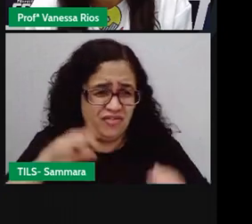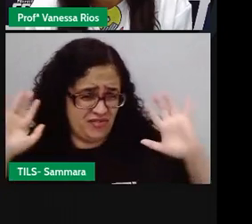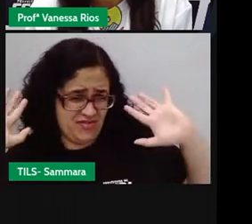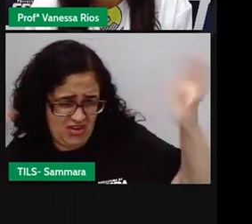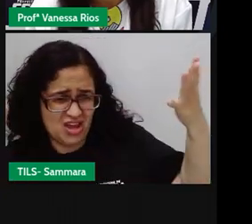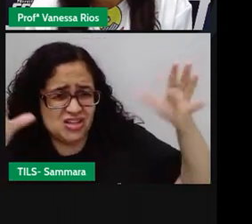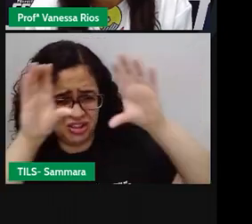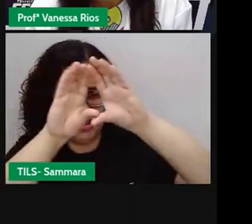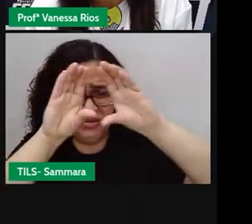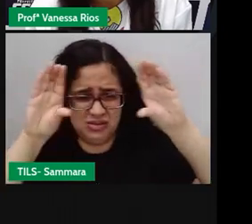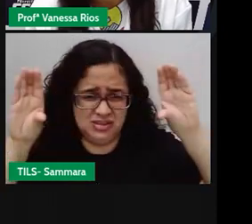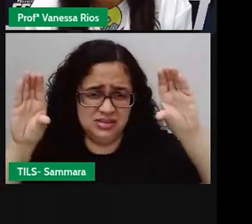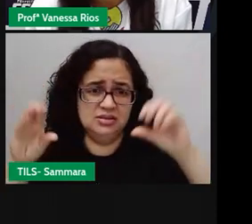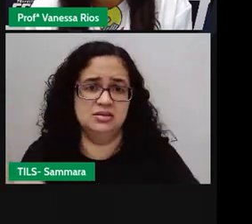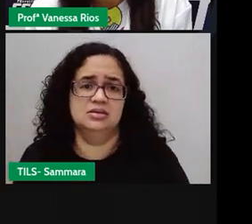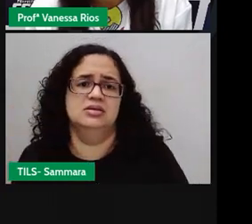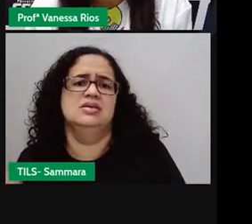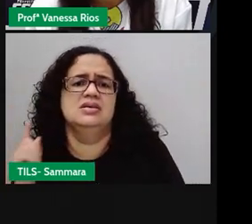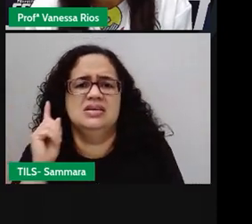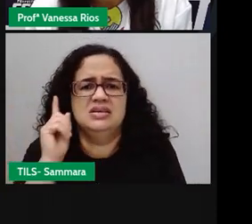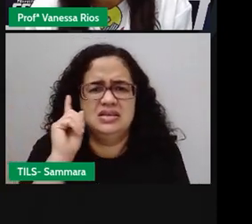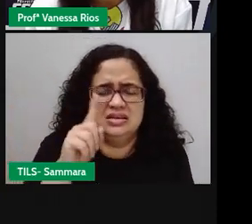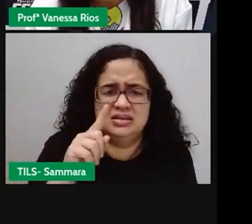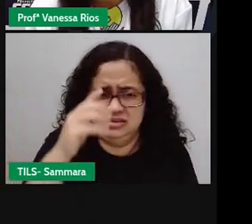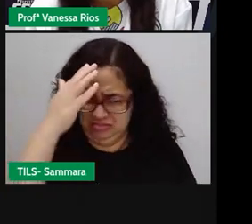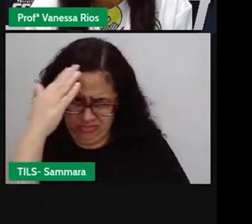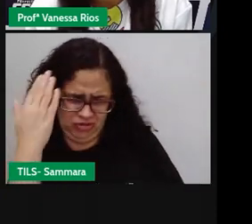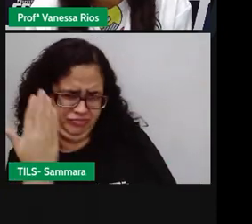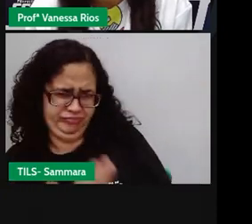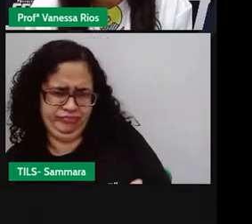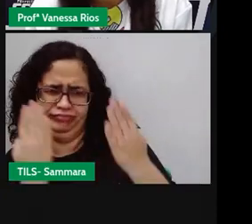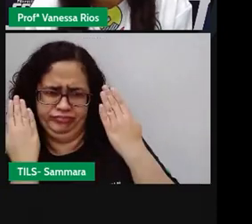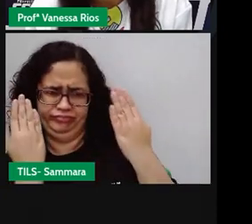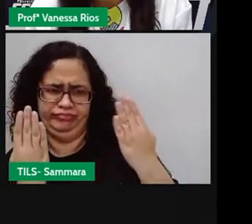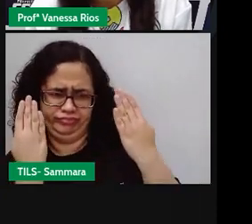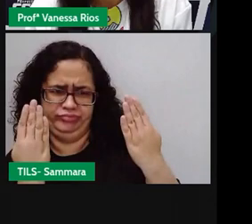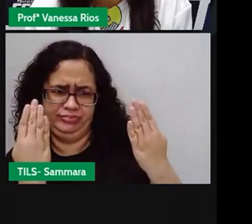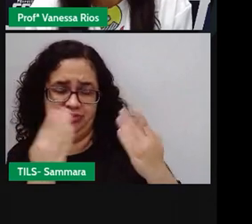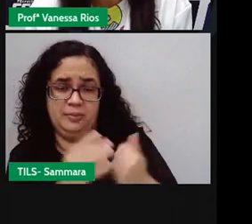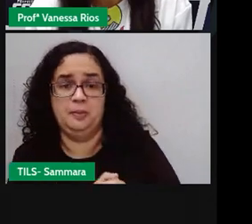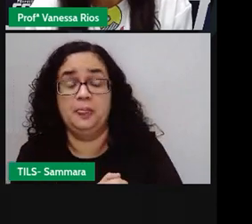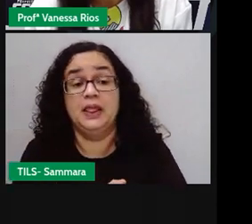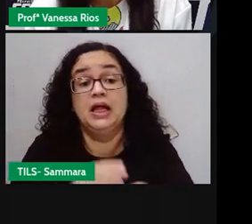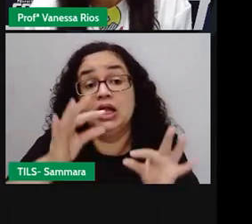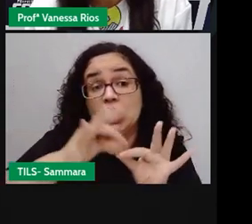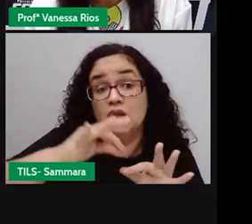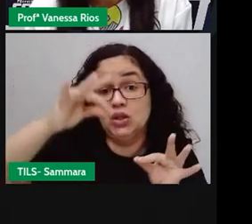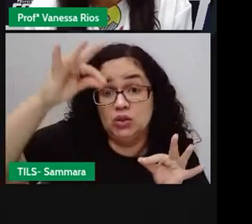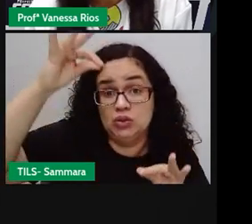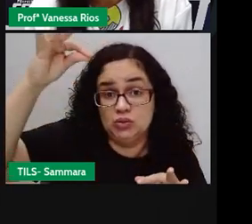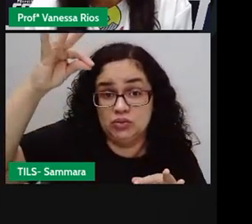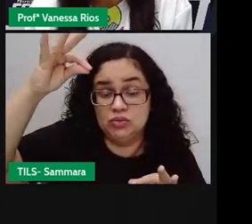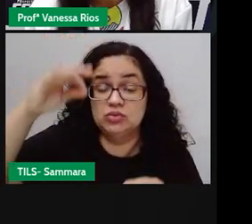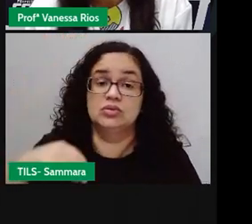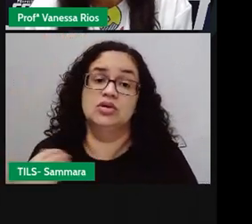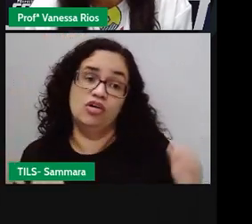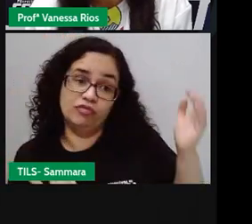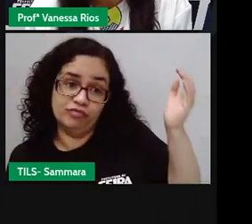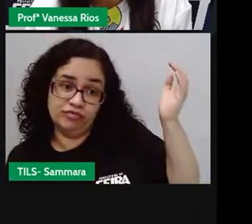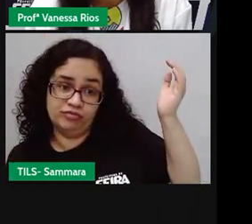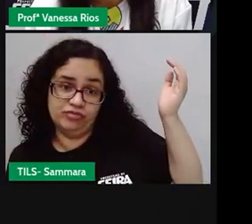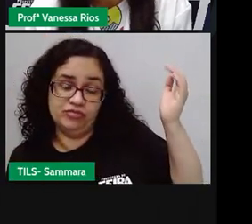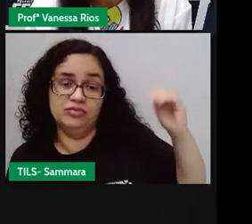escuro, todo curvado, feito uma bola. Ah, camarada sapo, é assim que você vai à festa no céu?